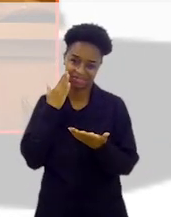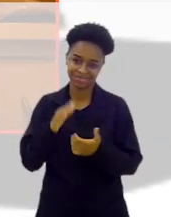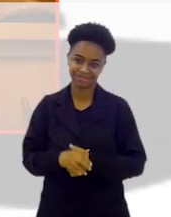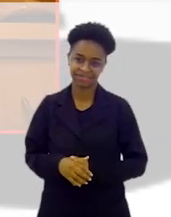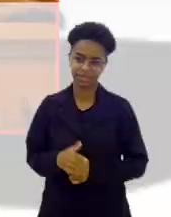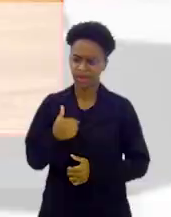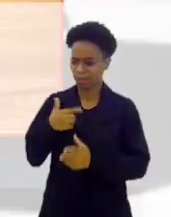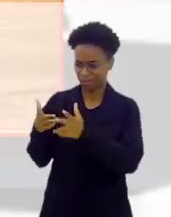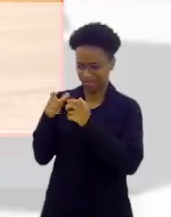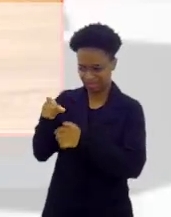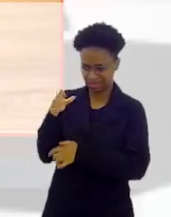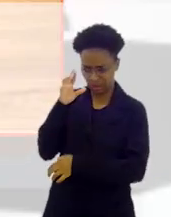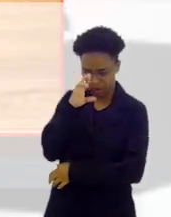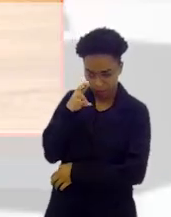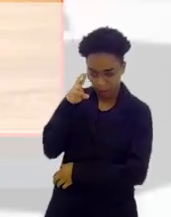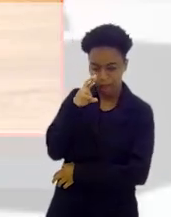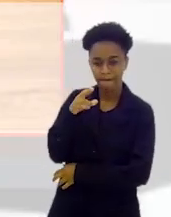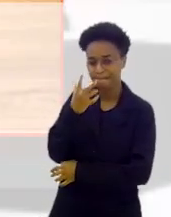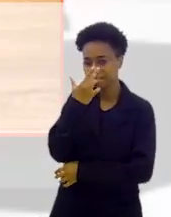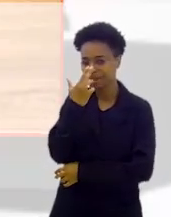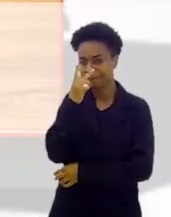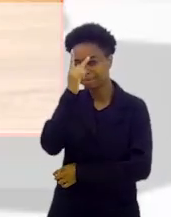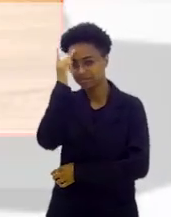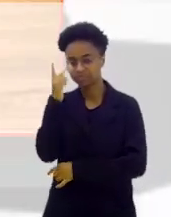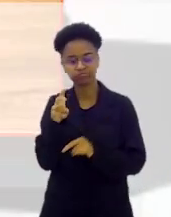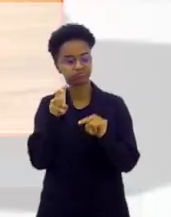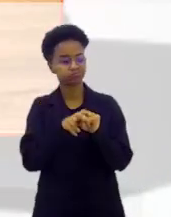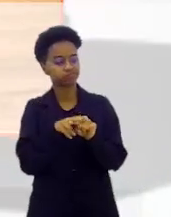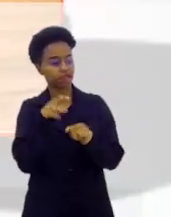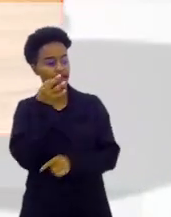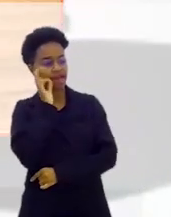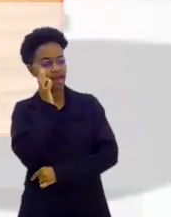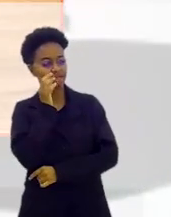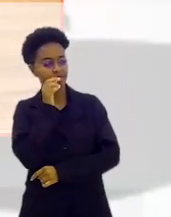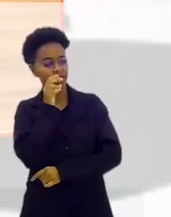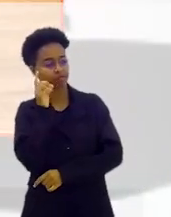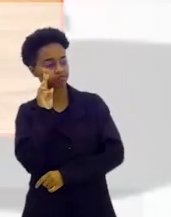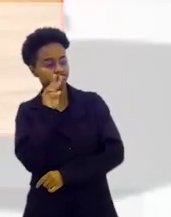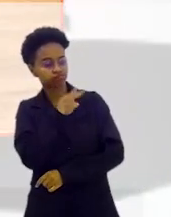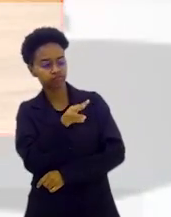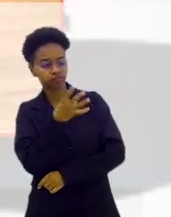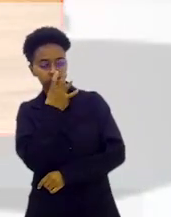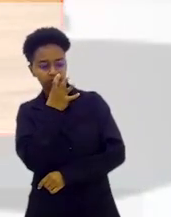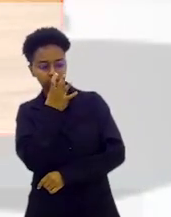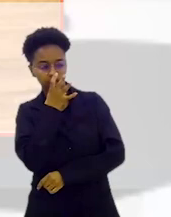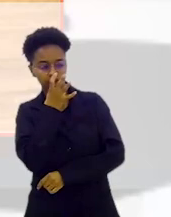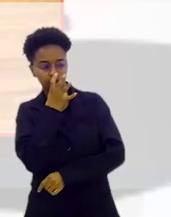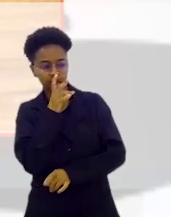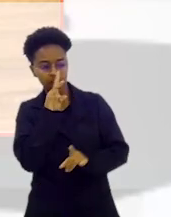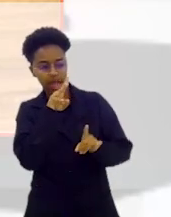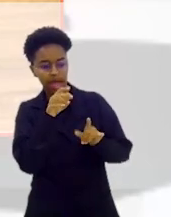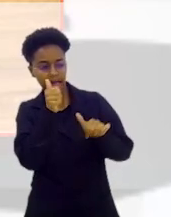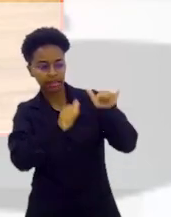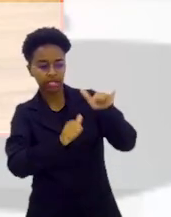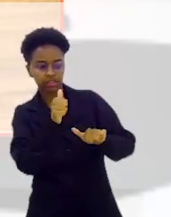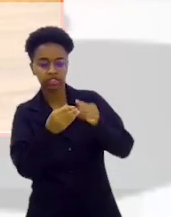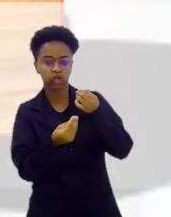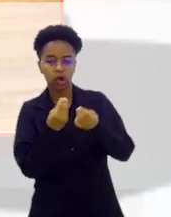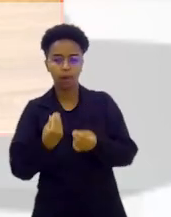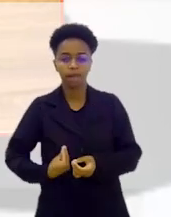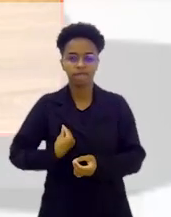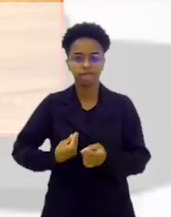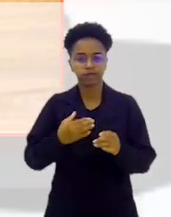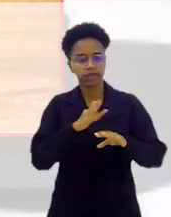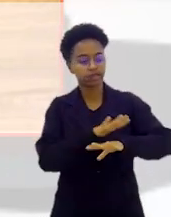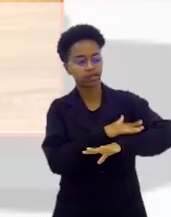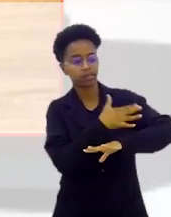Eu vejo que você é um grande observador. Você é o tipo do sujeito que senta num café e fica ali contemplativo, apenas olhando a